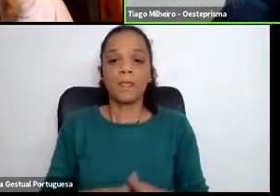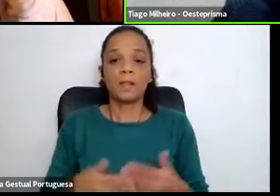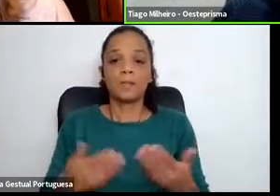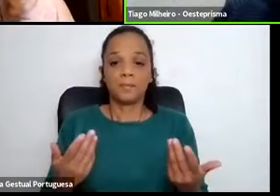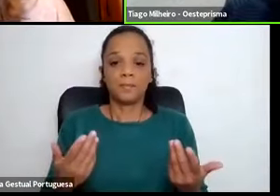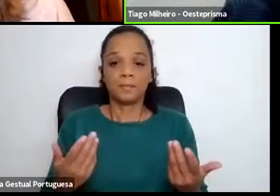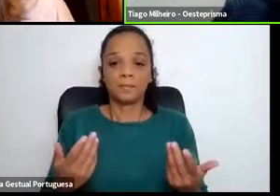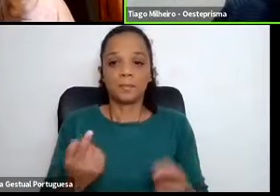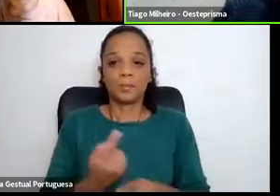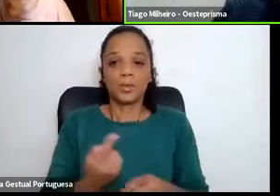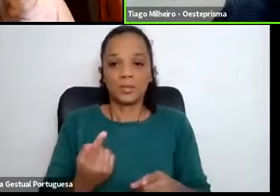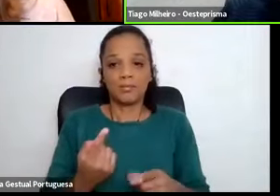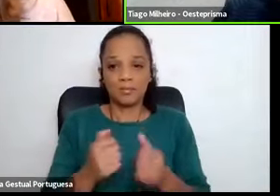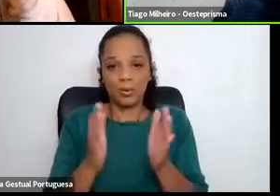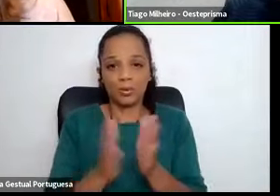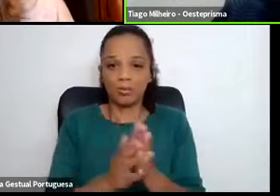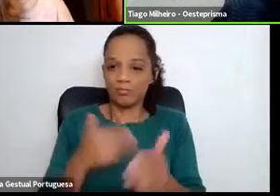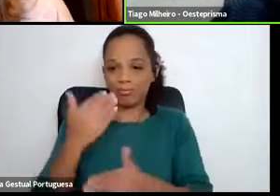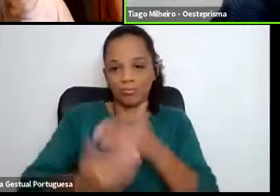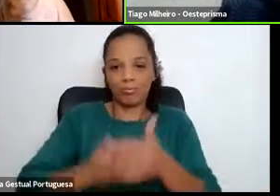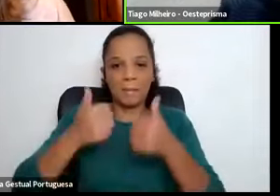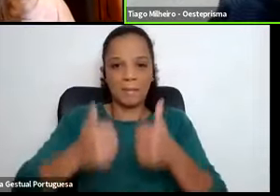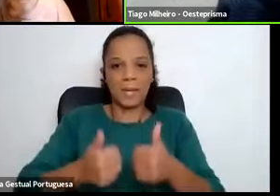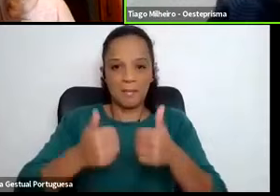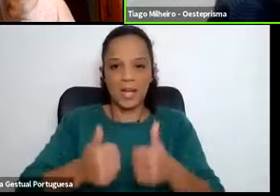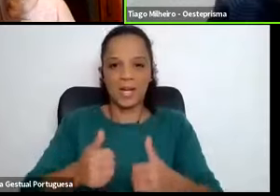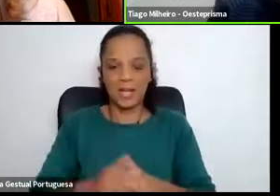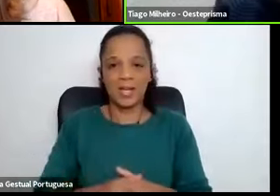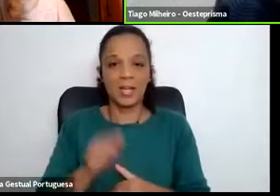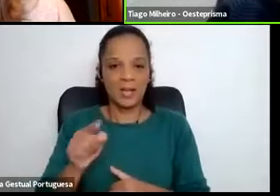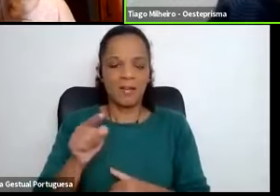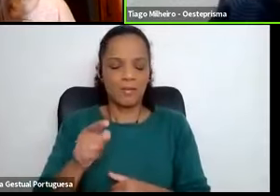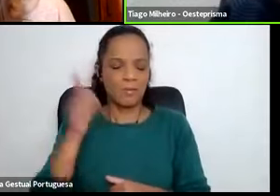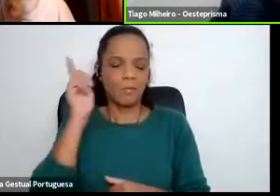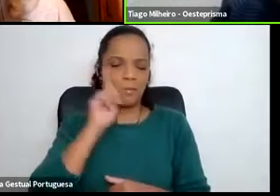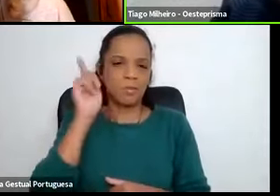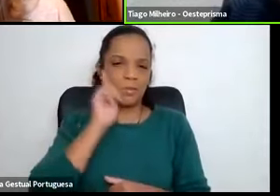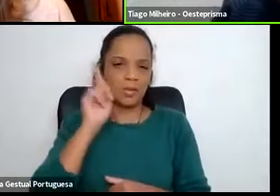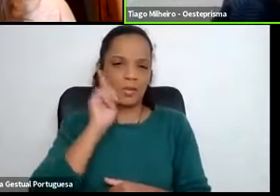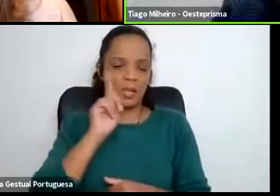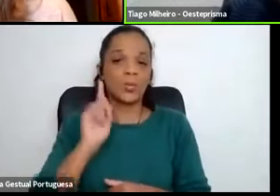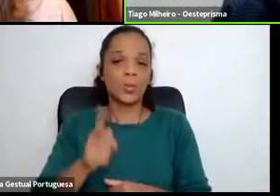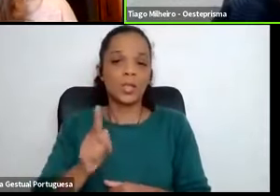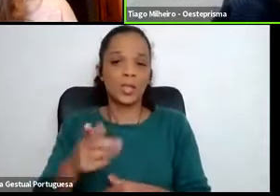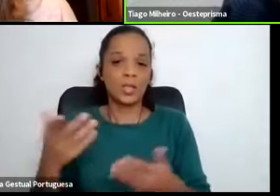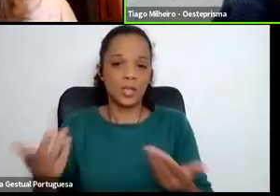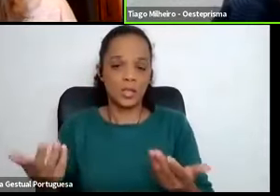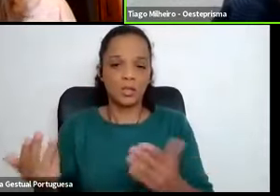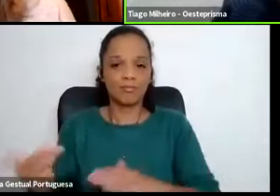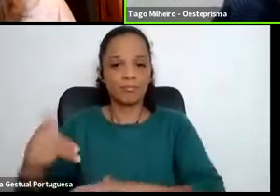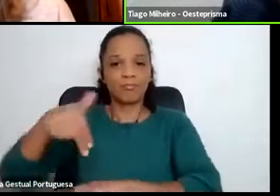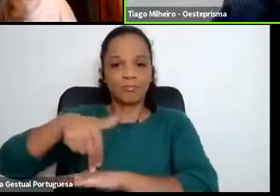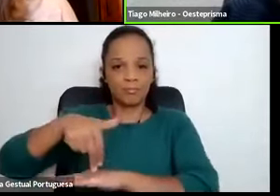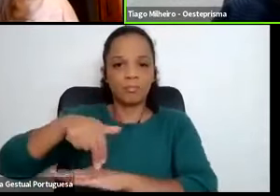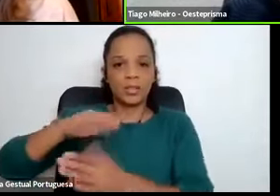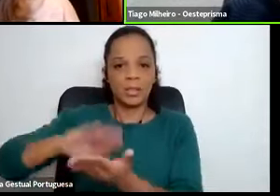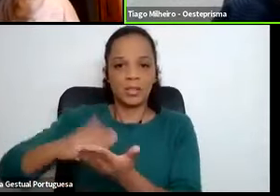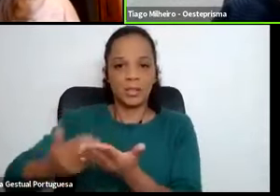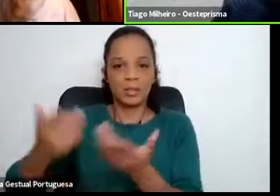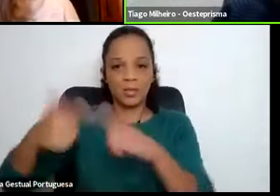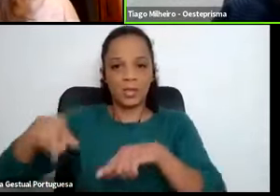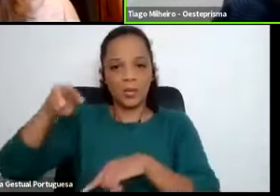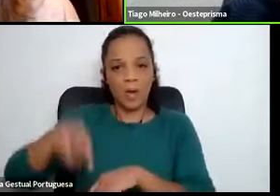para que tudo se desenrolasse bem. E, nesse aspecto, foi crucial a presença de uma tradutora de linguagem